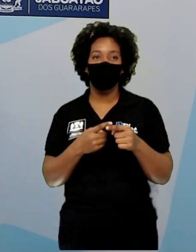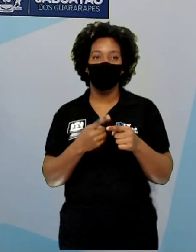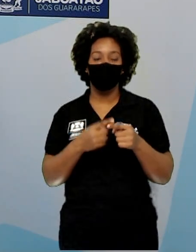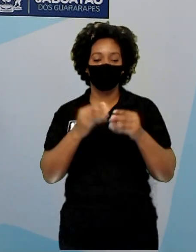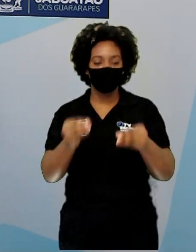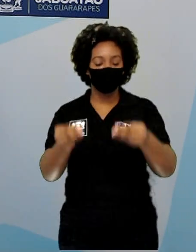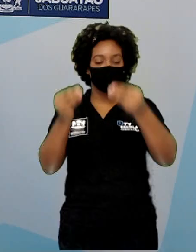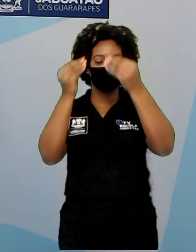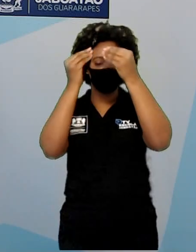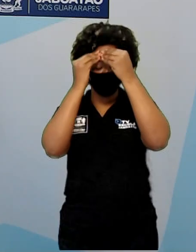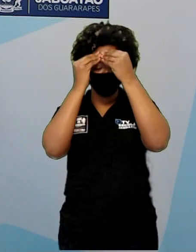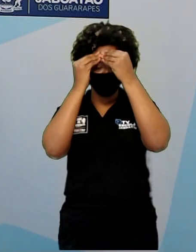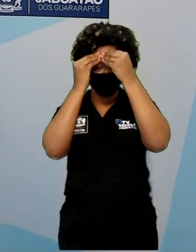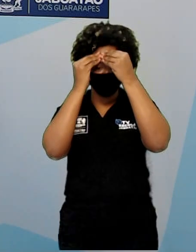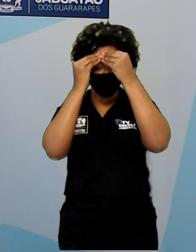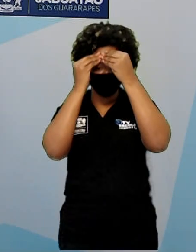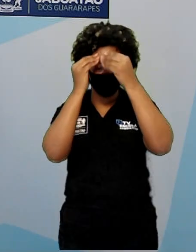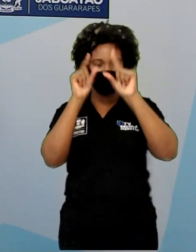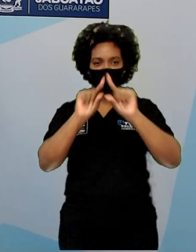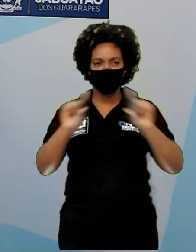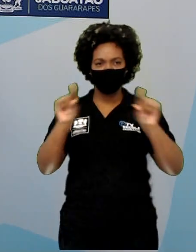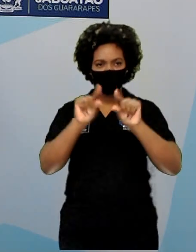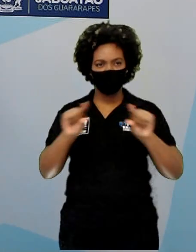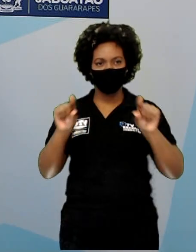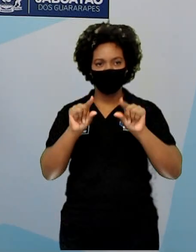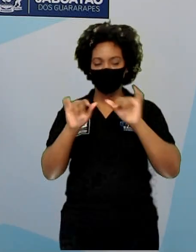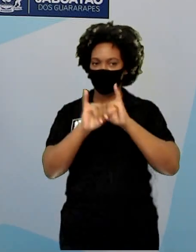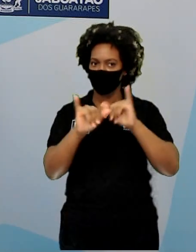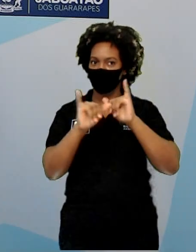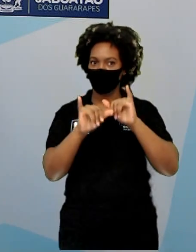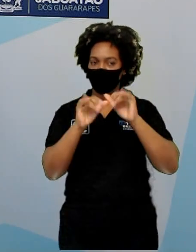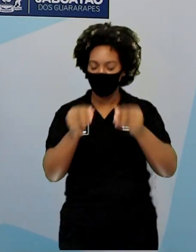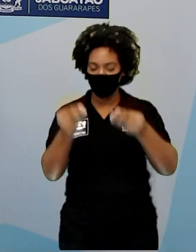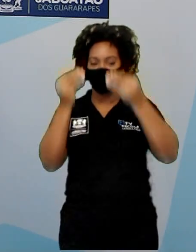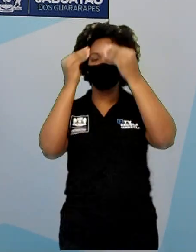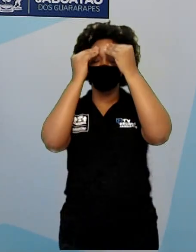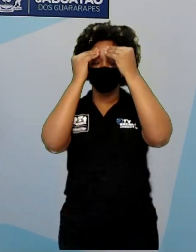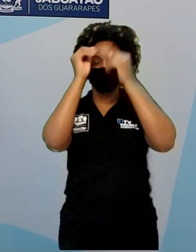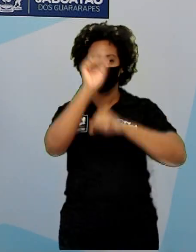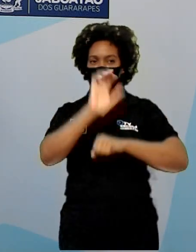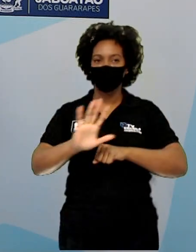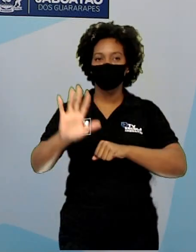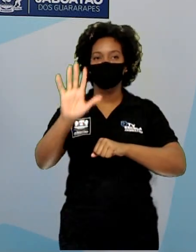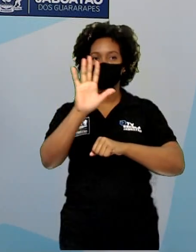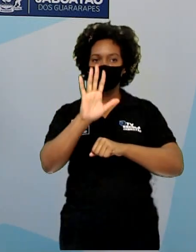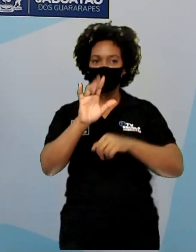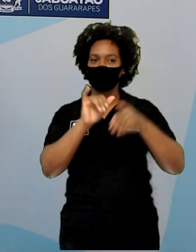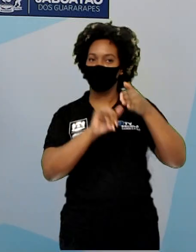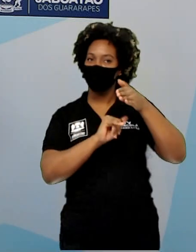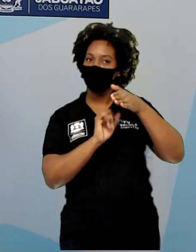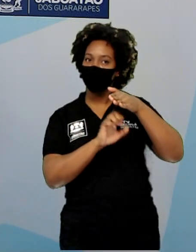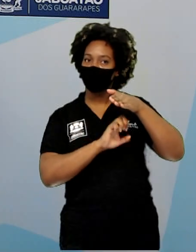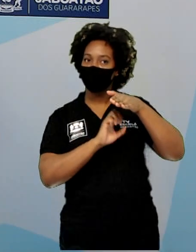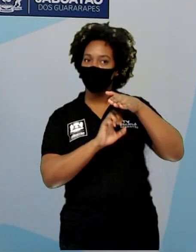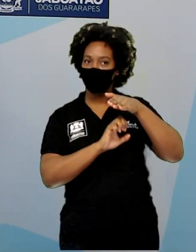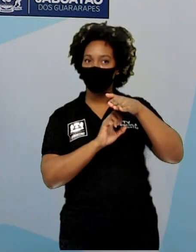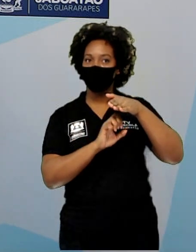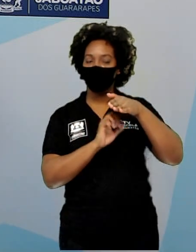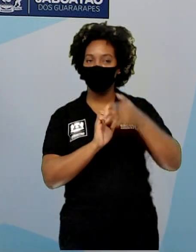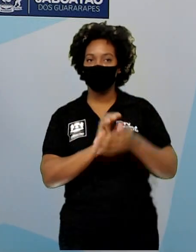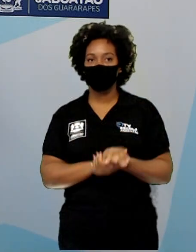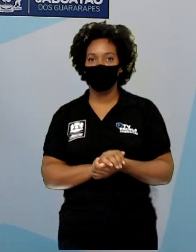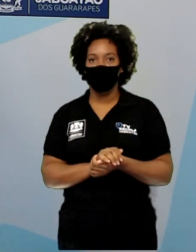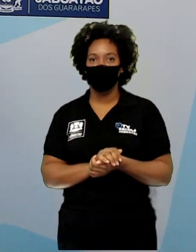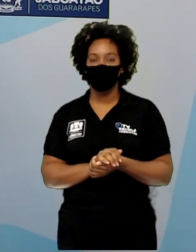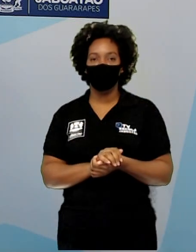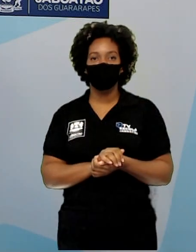na sua mente, fique lá na sua mente o produto. Tem até alguns produtos que os slogans, eles